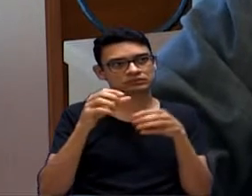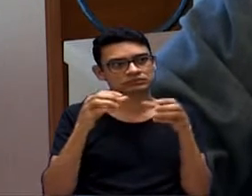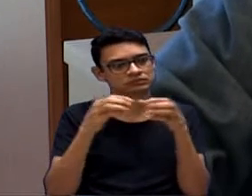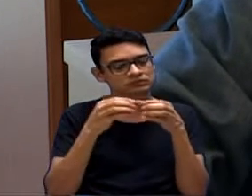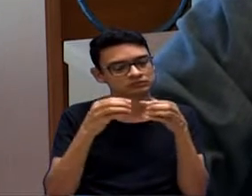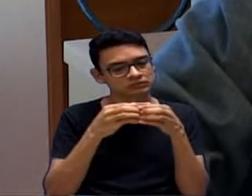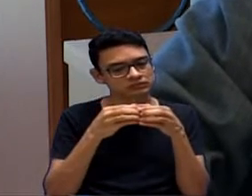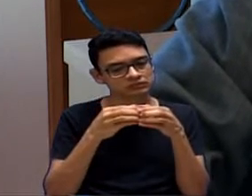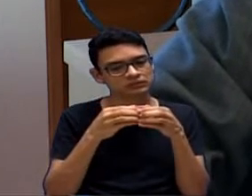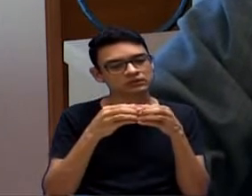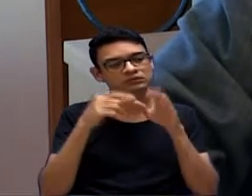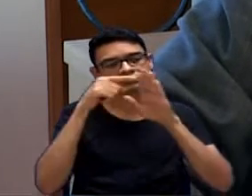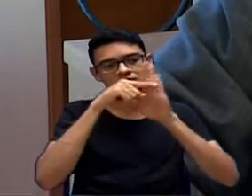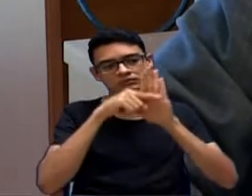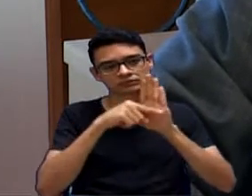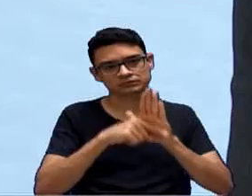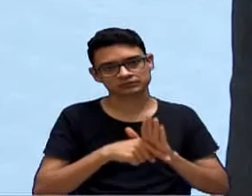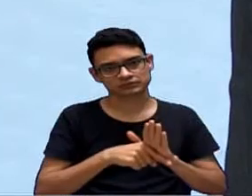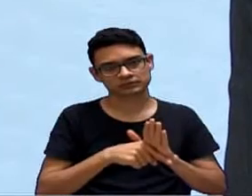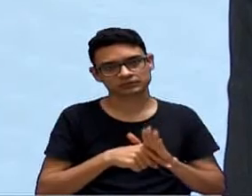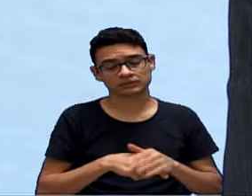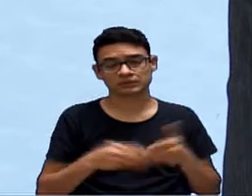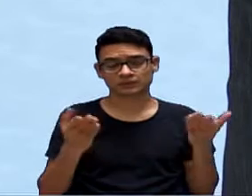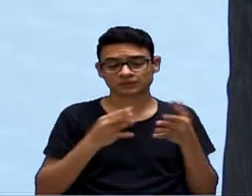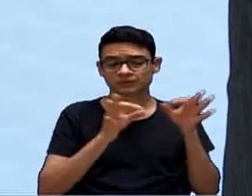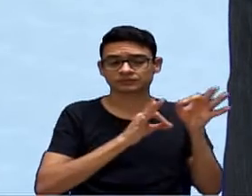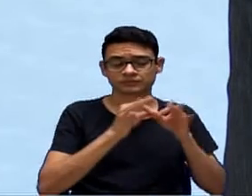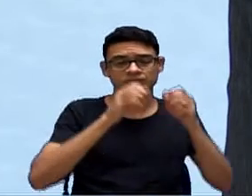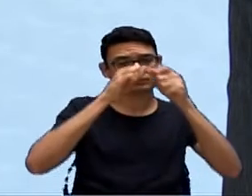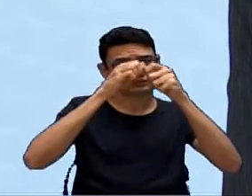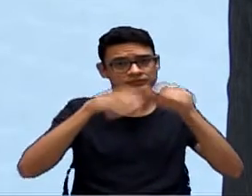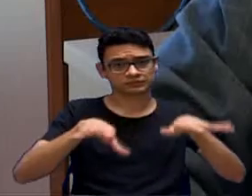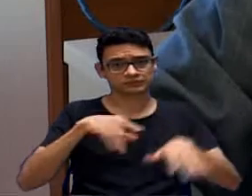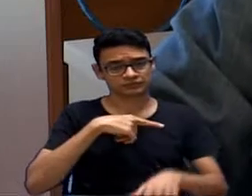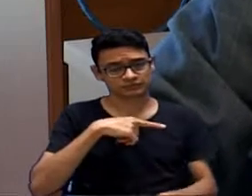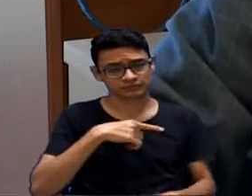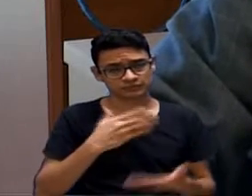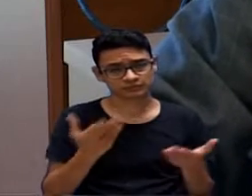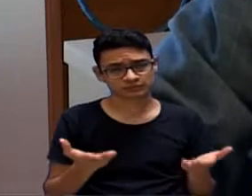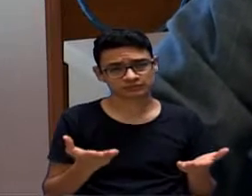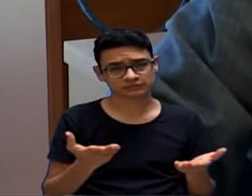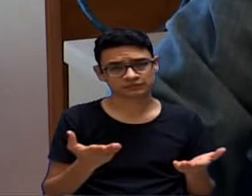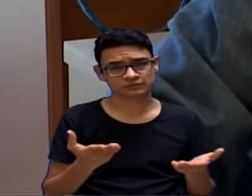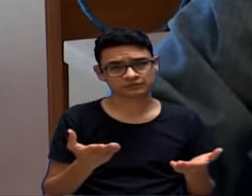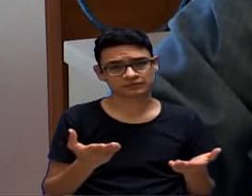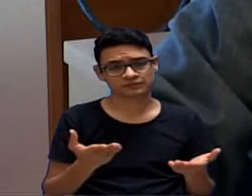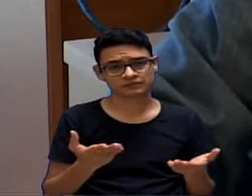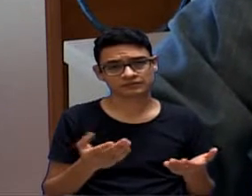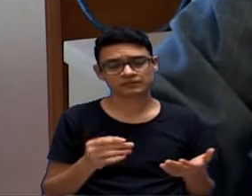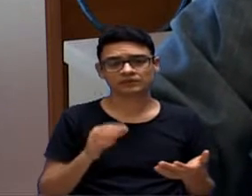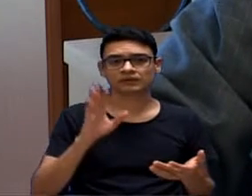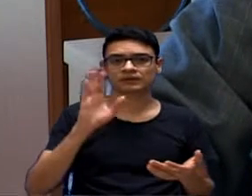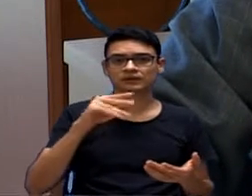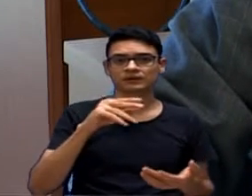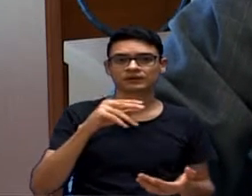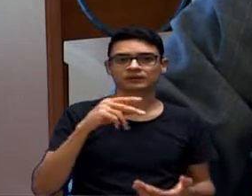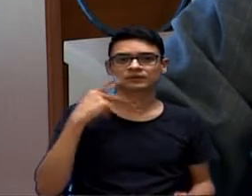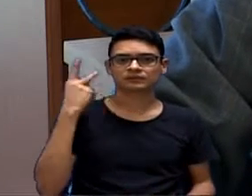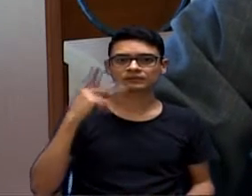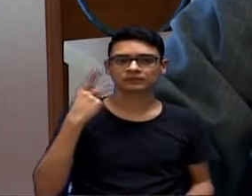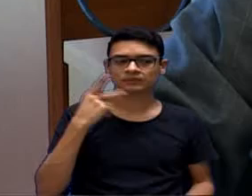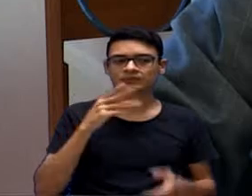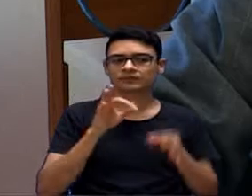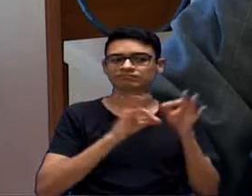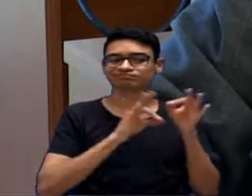de conduta. Mas o jeito que está o projeto prejudica, vereador? Vereador, já tem um conflito que observei aqui. Mas